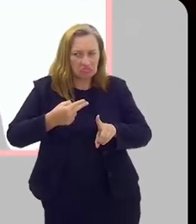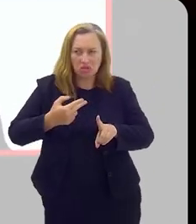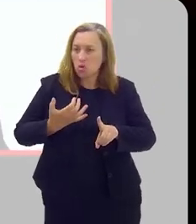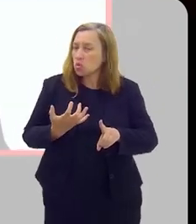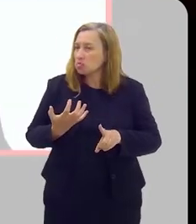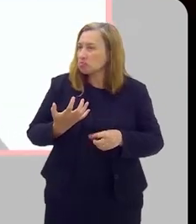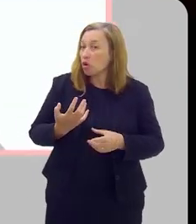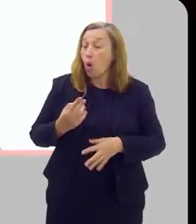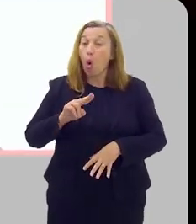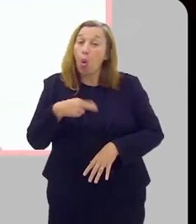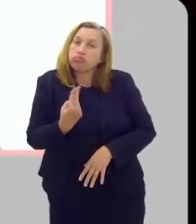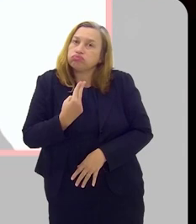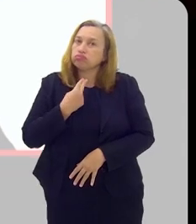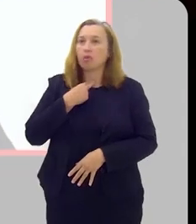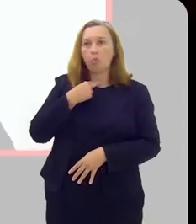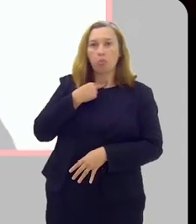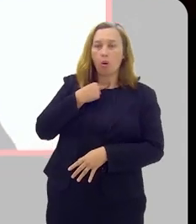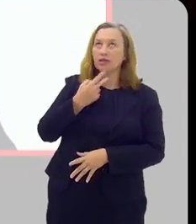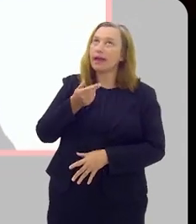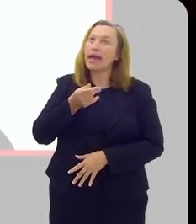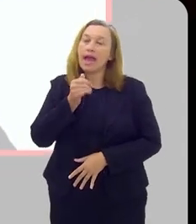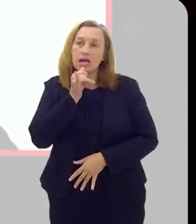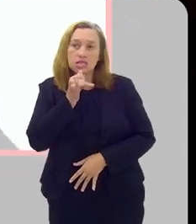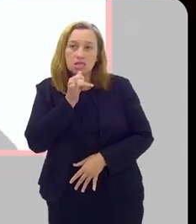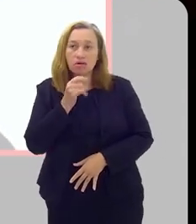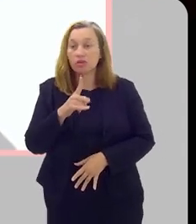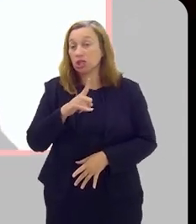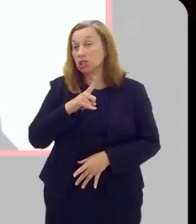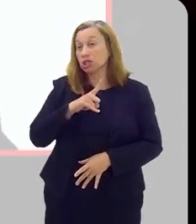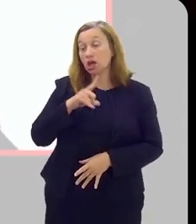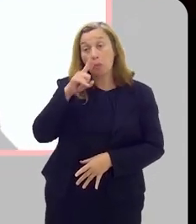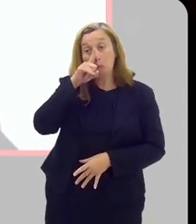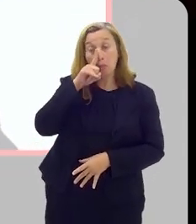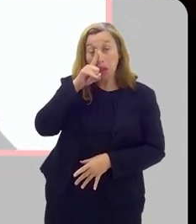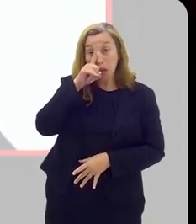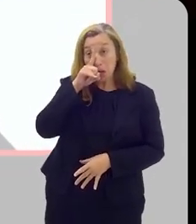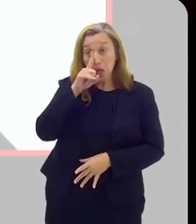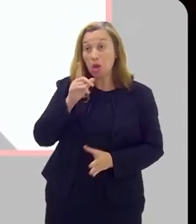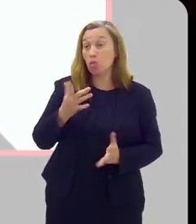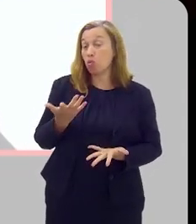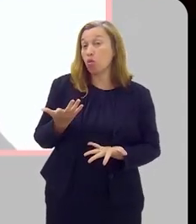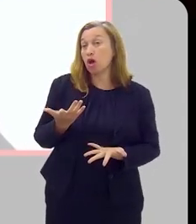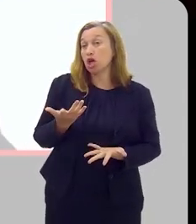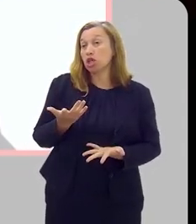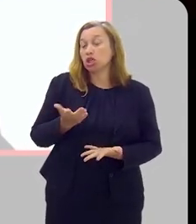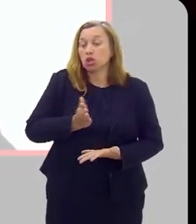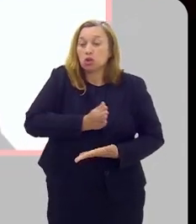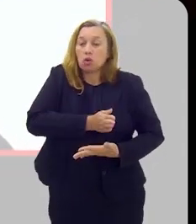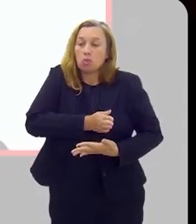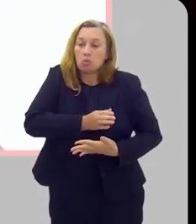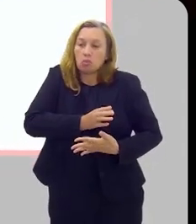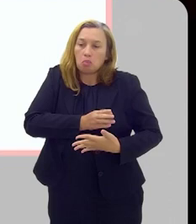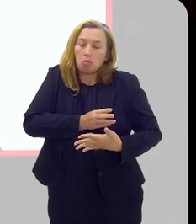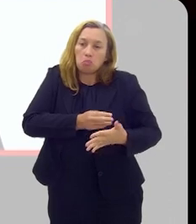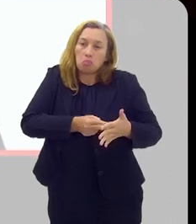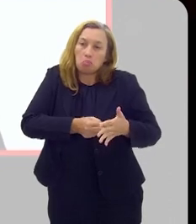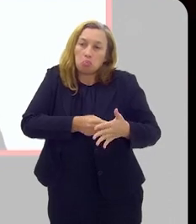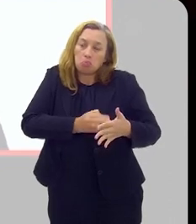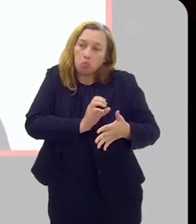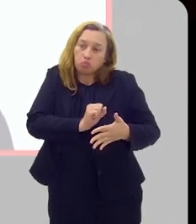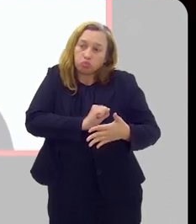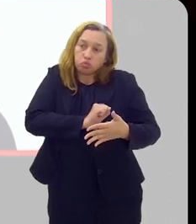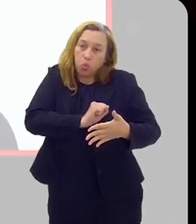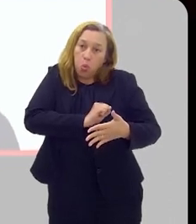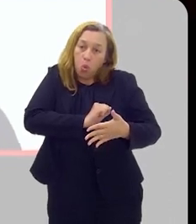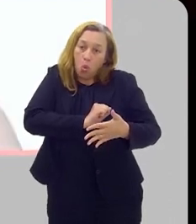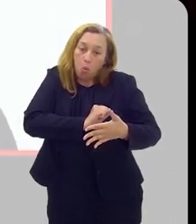fazer a cirurgia, ou ele não pode, por exemplo, um paciente que tem um risco cirúrgico muito aumentado, um risco cardiológico, algum